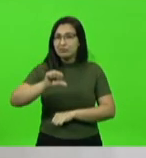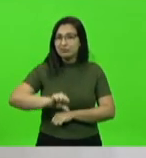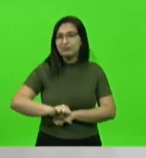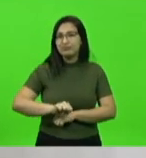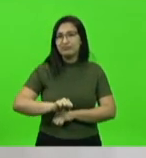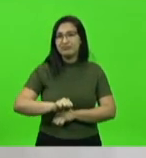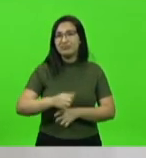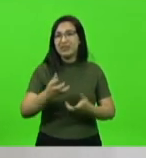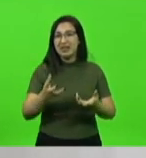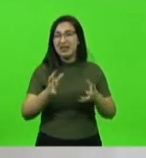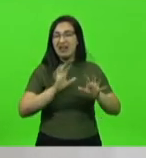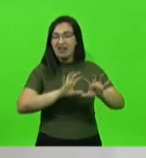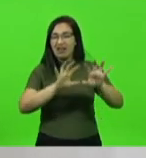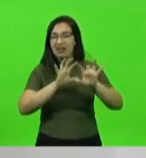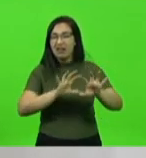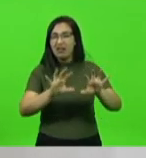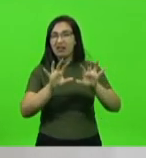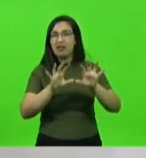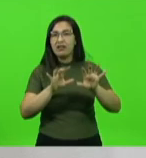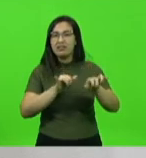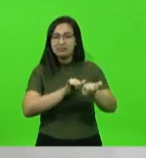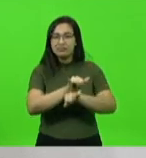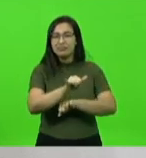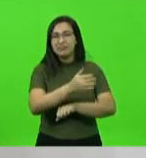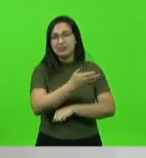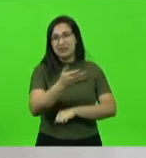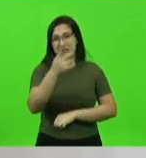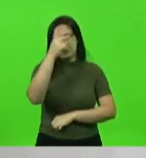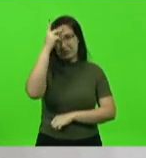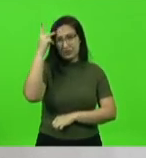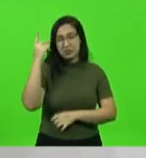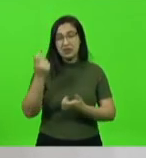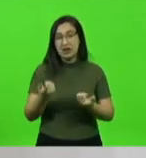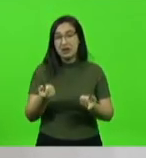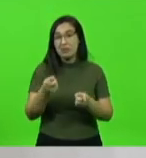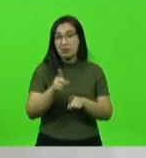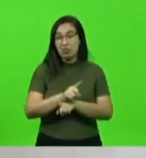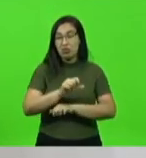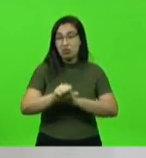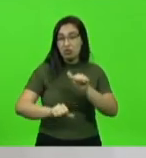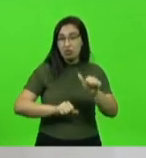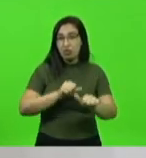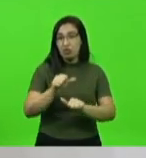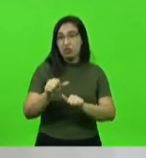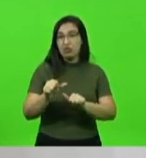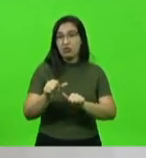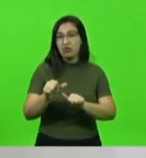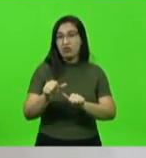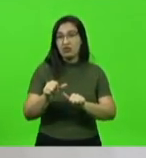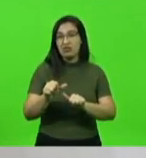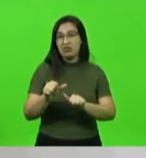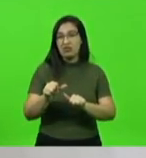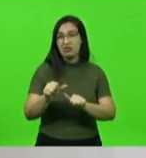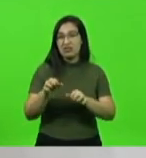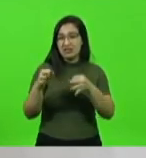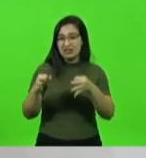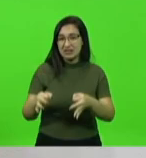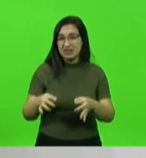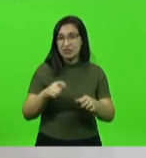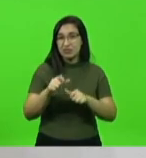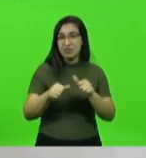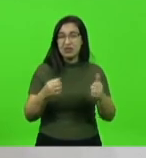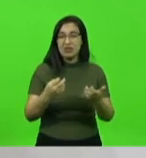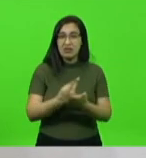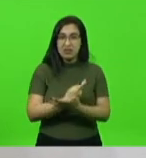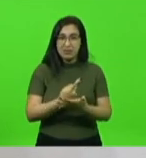acreditarem no irreal. fazendo a inversão de papéis e levando as críticas aos que realmente trabalham.